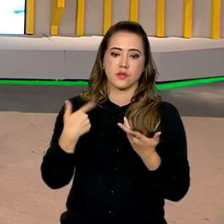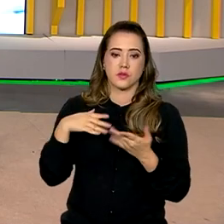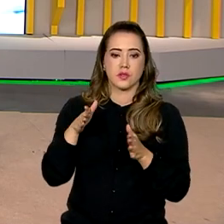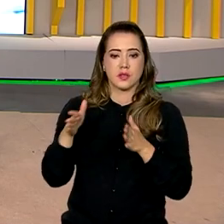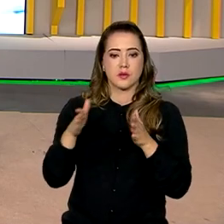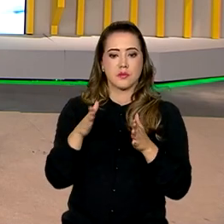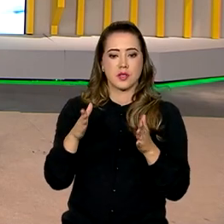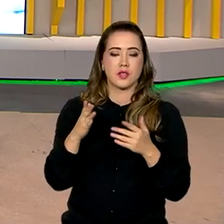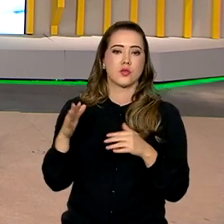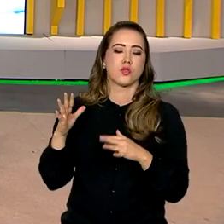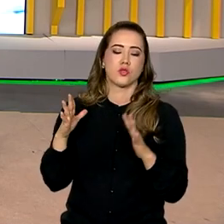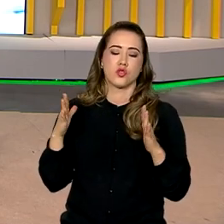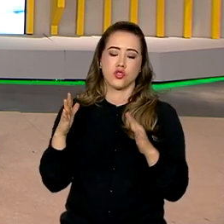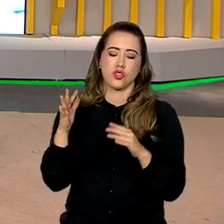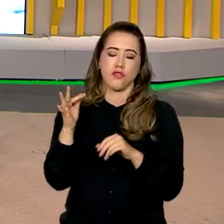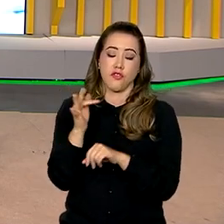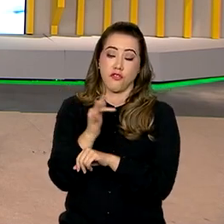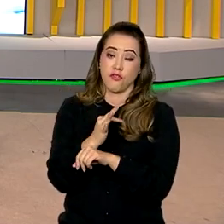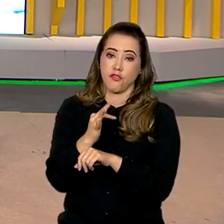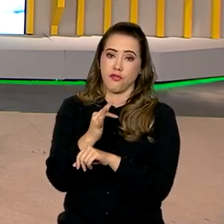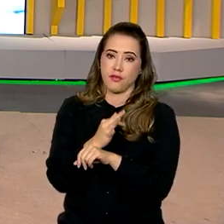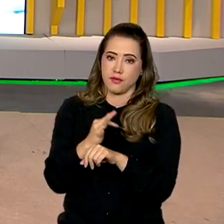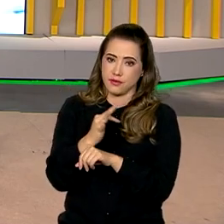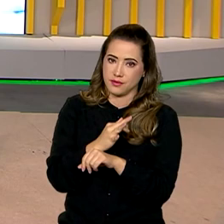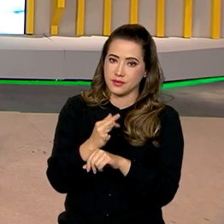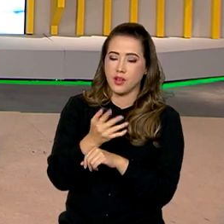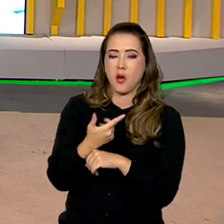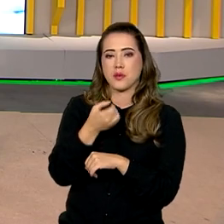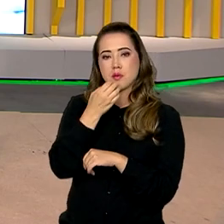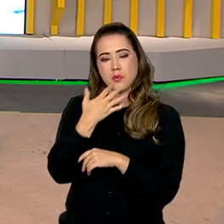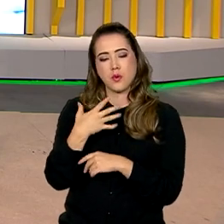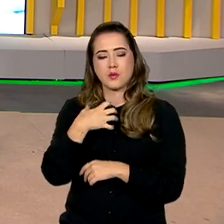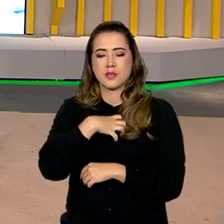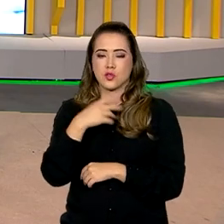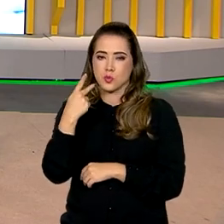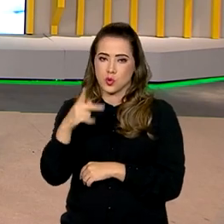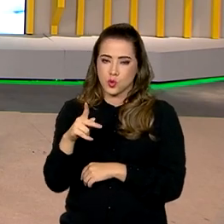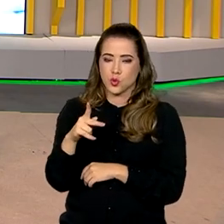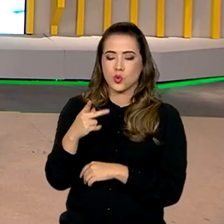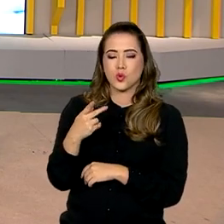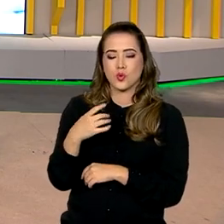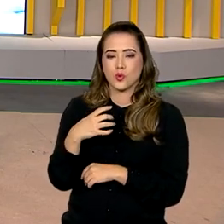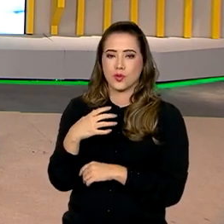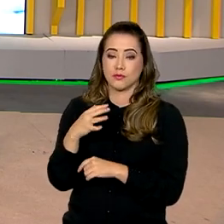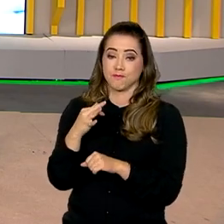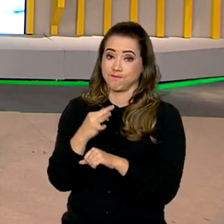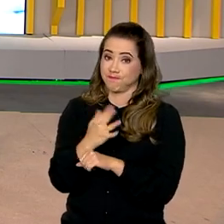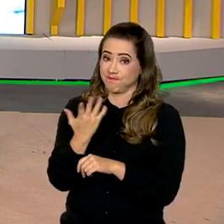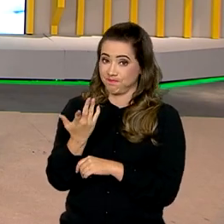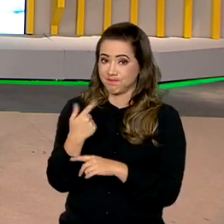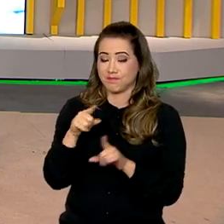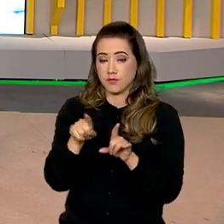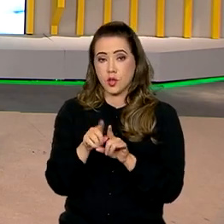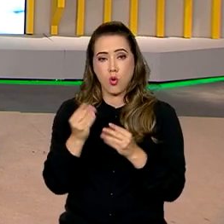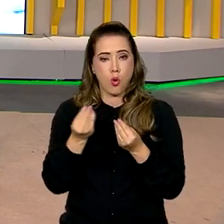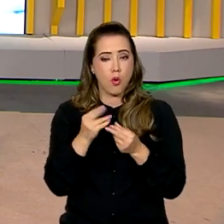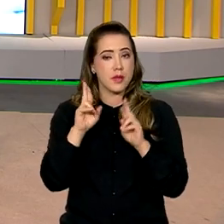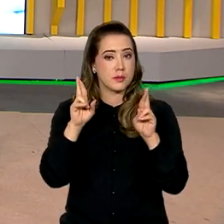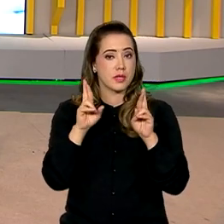período de descanso, sentimos falta. Falta, conta pra gente aí qual que é a nova previsão de crescimento econômico para o Brasil.